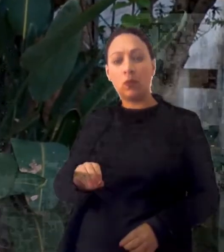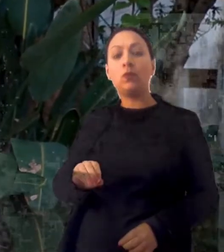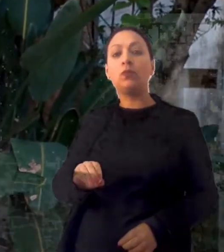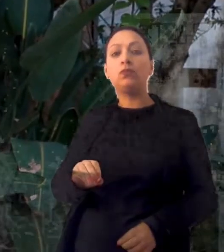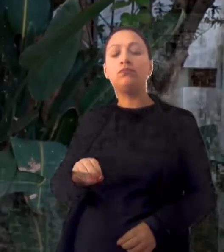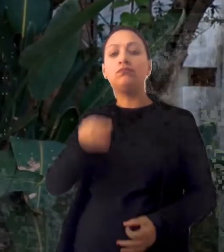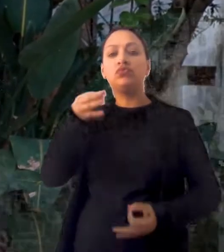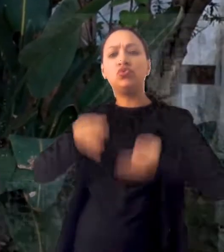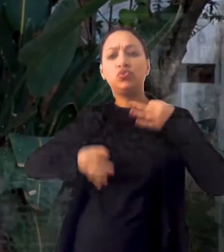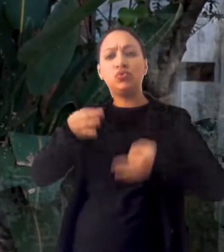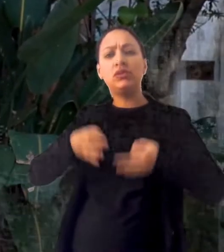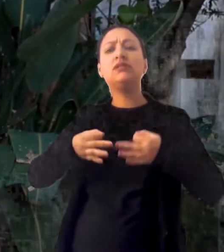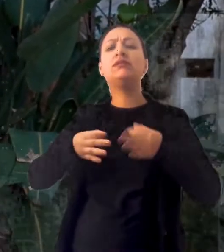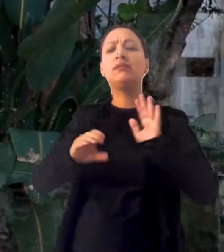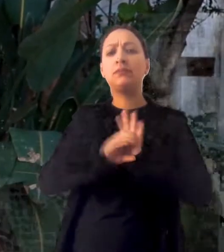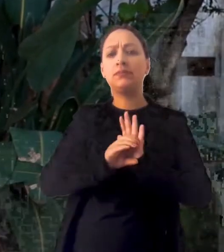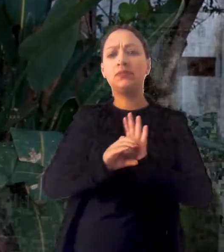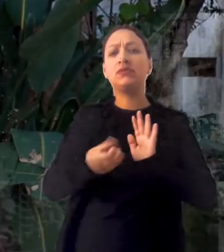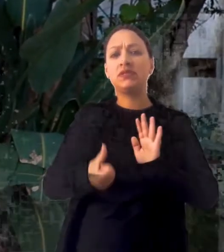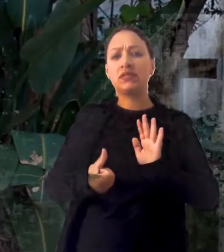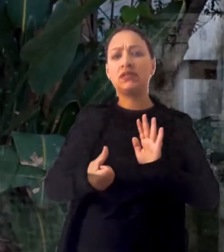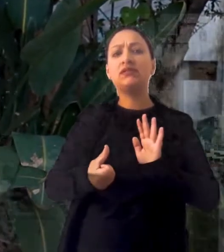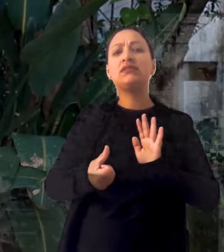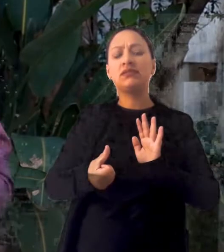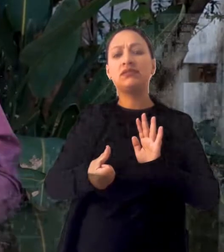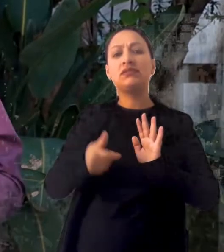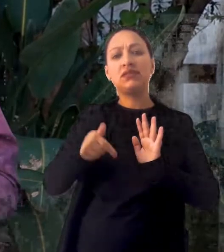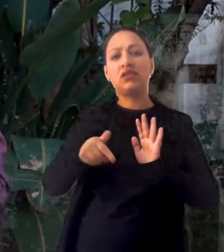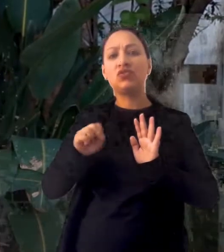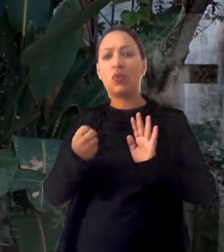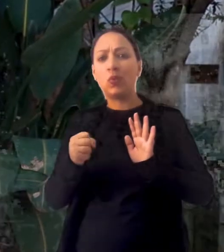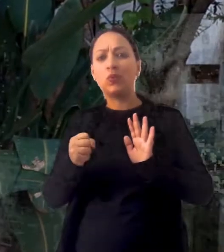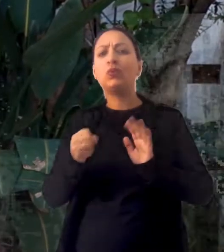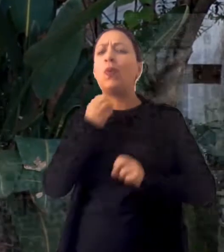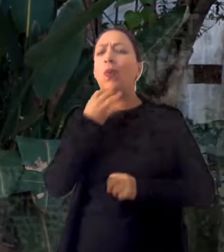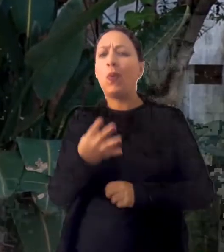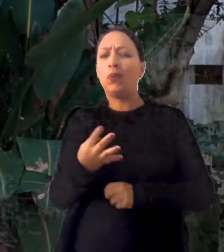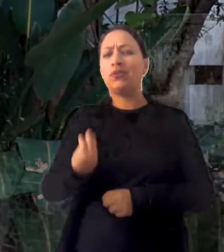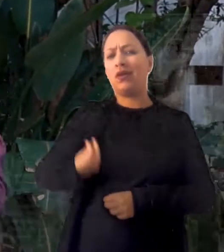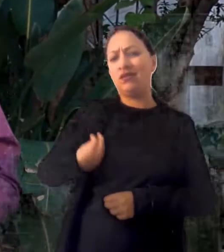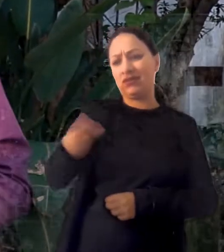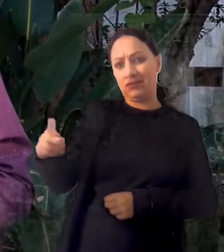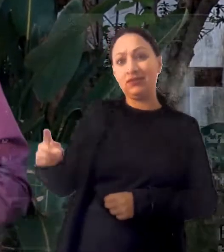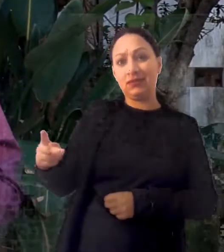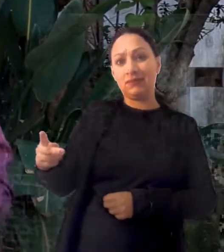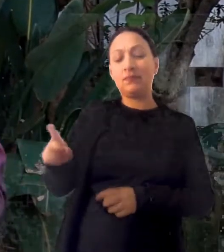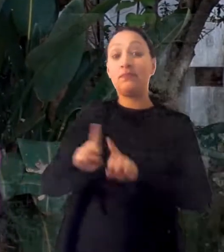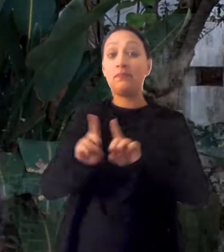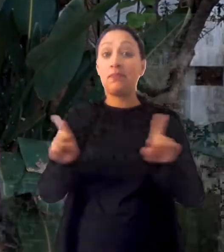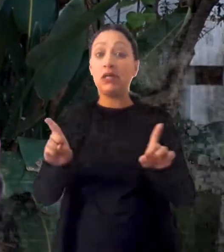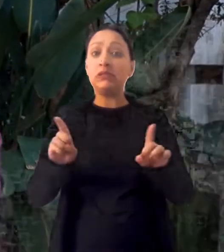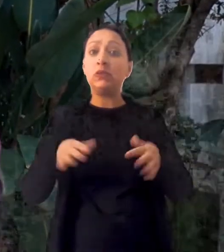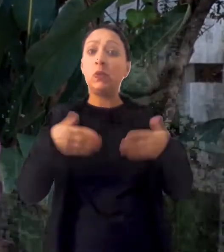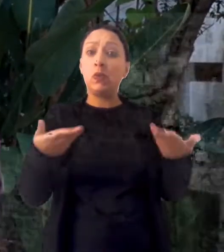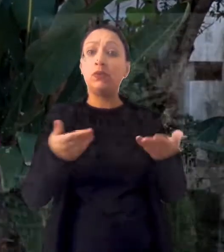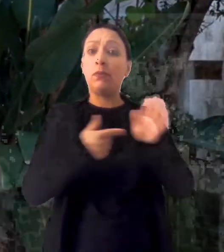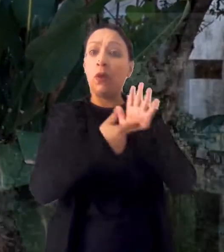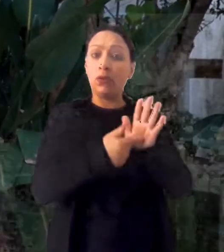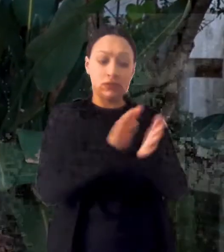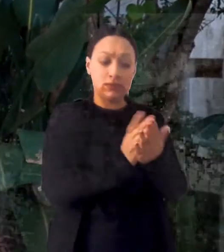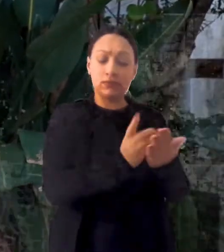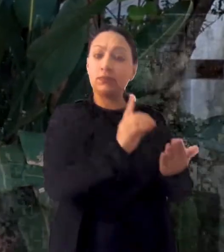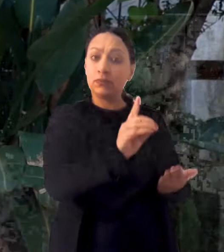6, 7 e 8. E vai contar a história desse homem. Mas a primeira vez que Gideão aparece nas páginas da Bíblia,